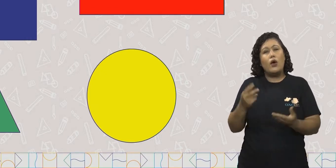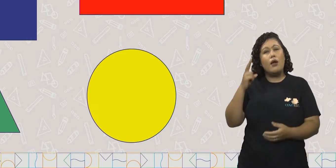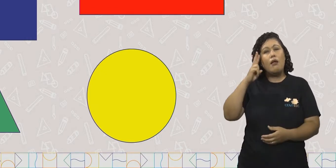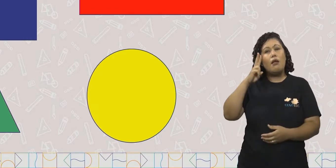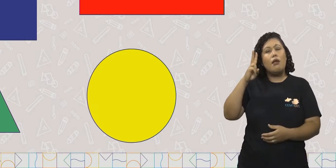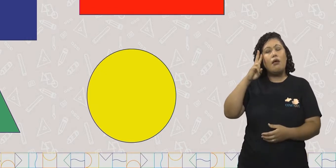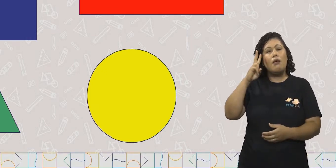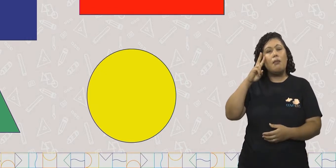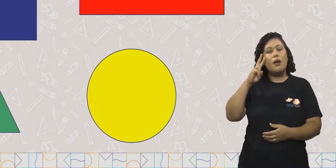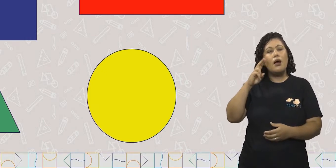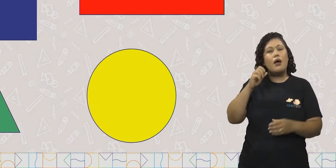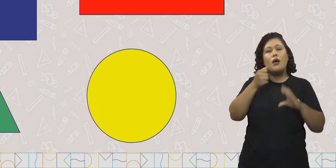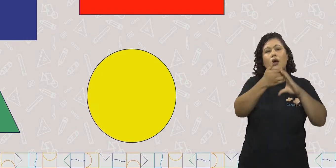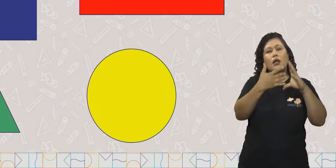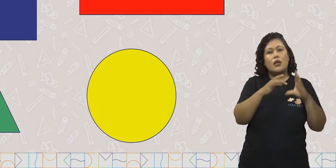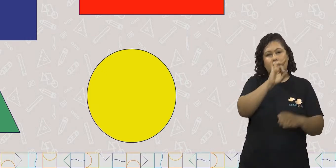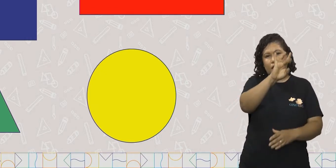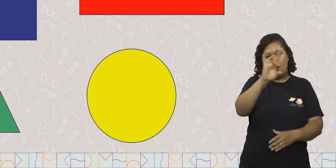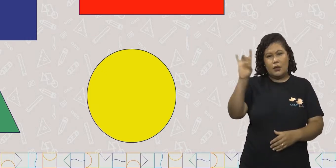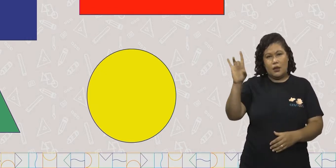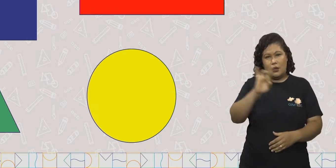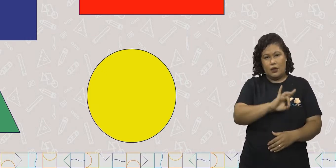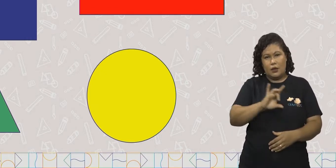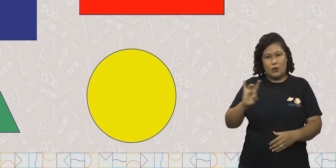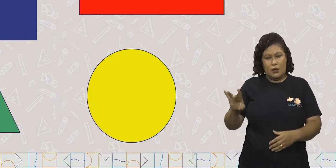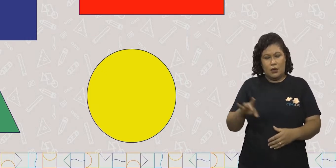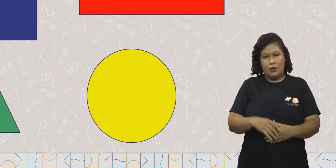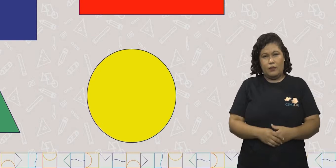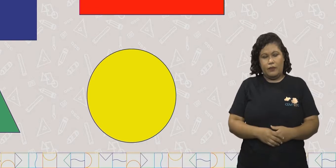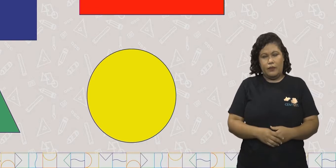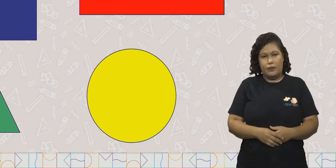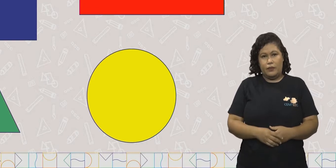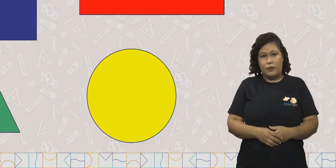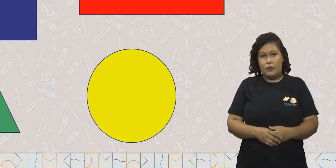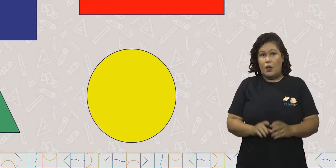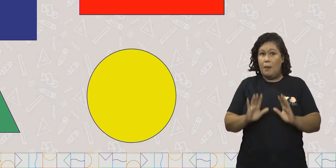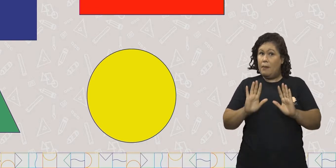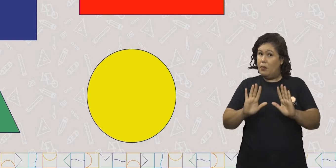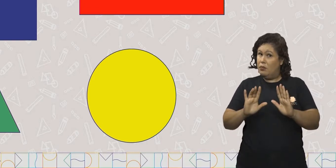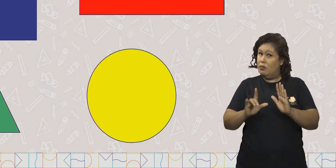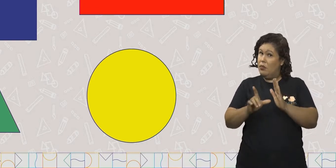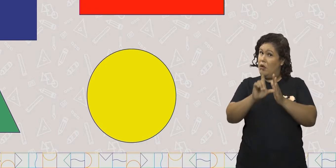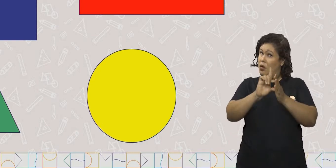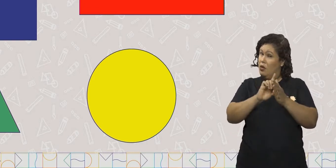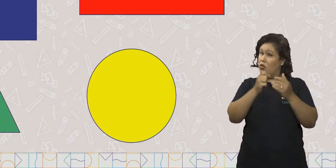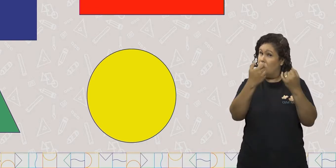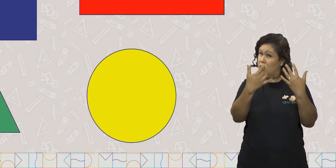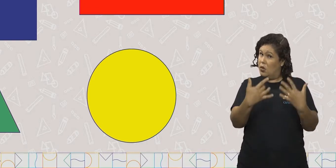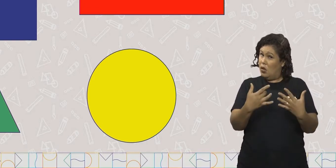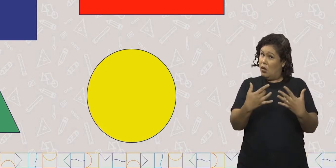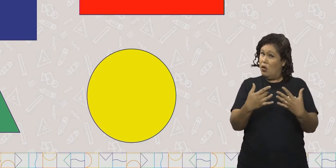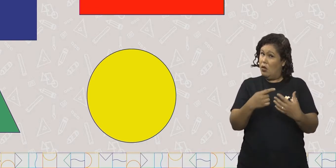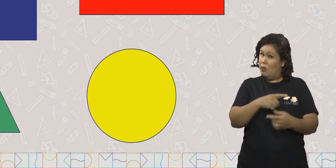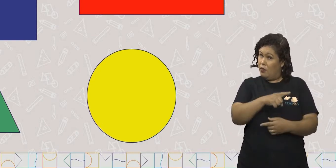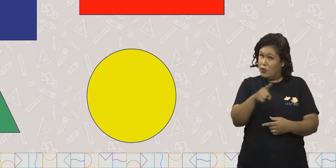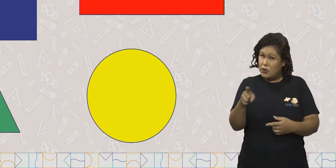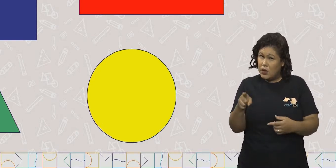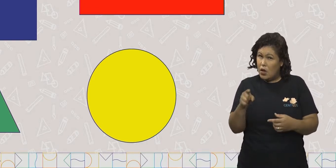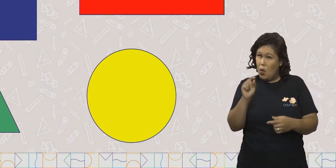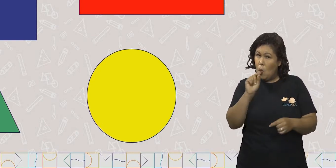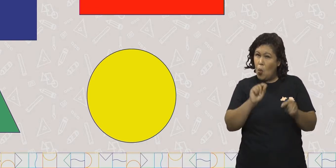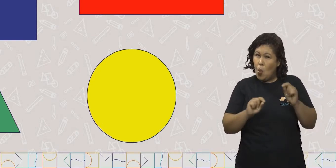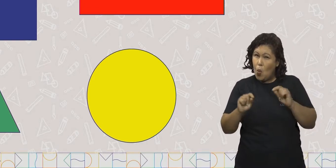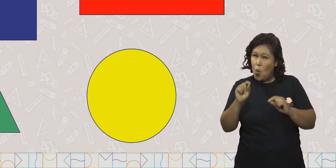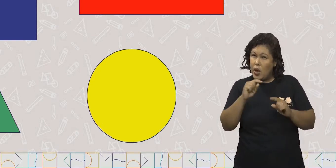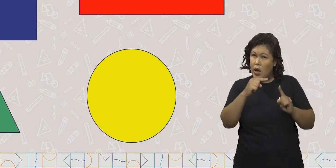características de cada uma dessas figuras geométricas. Mas antes, eu vou explicar para você o